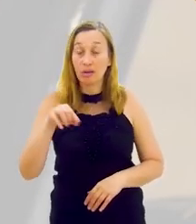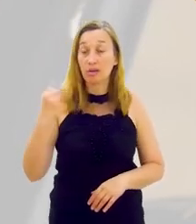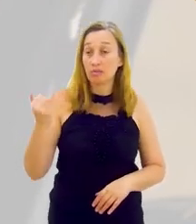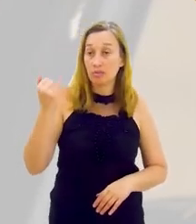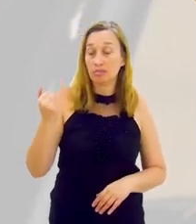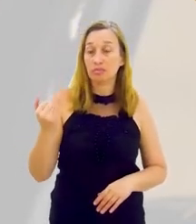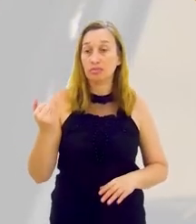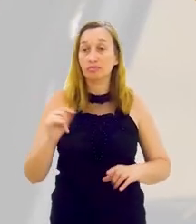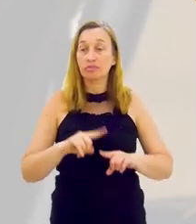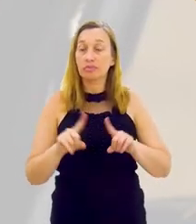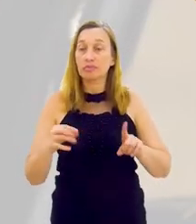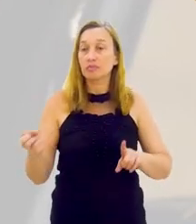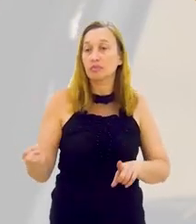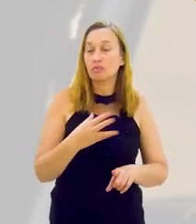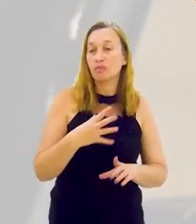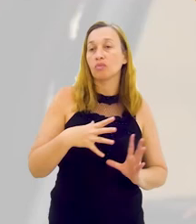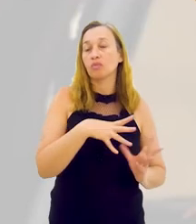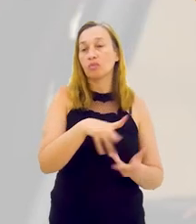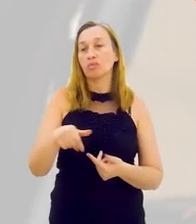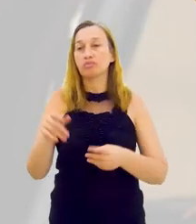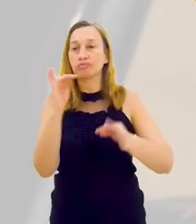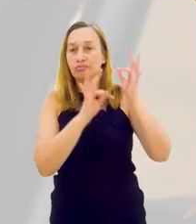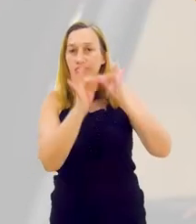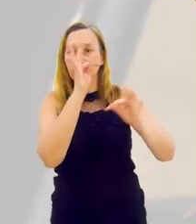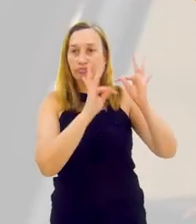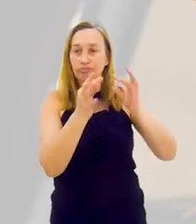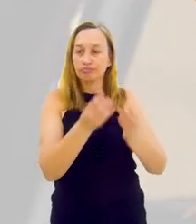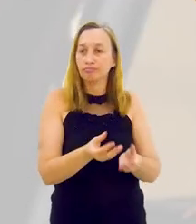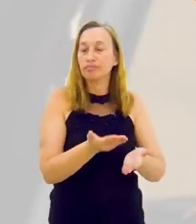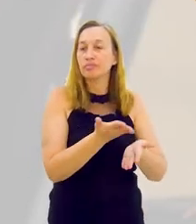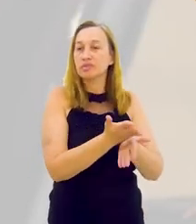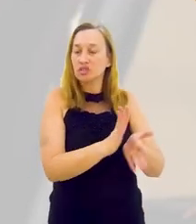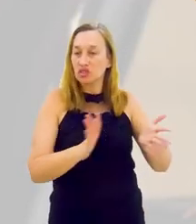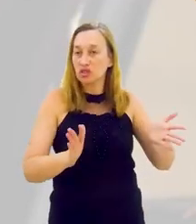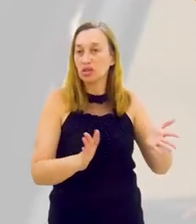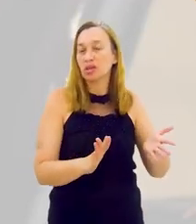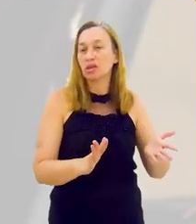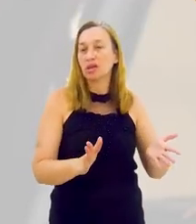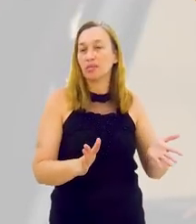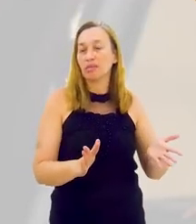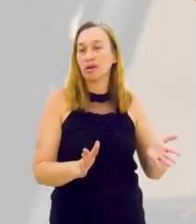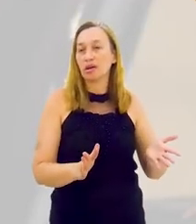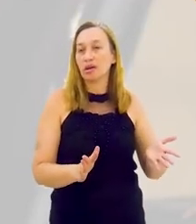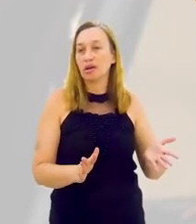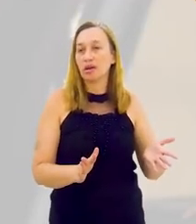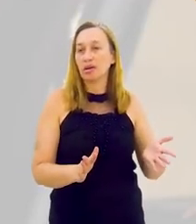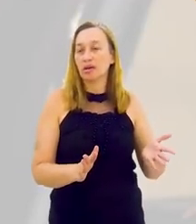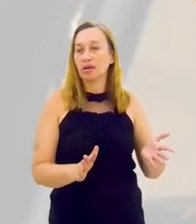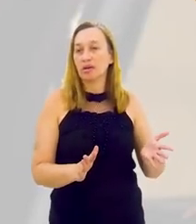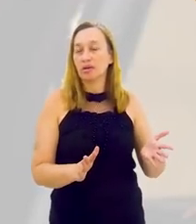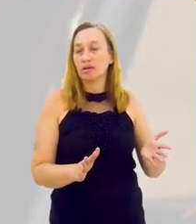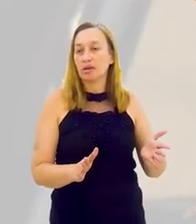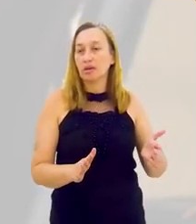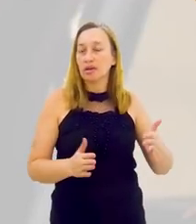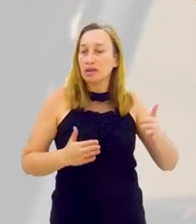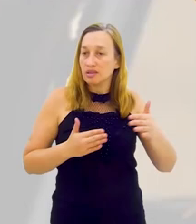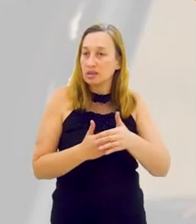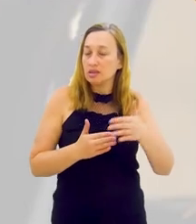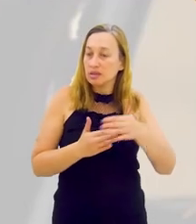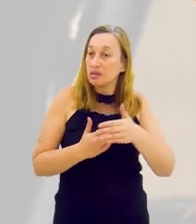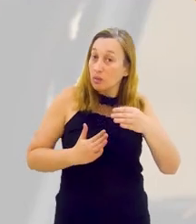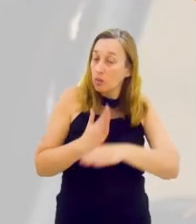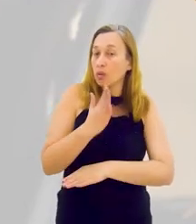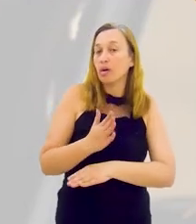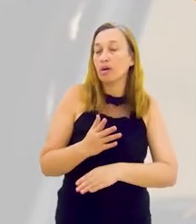importância para você dominar determinados conceitos, mas no novo mundo, com as novas tecnologias, a vai ter que quebrar essas barreiras. Esses